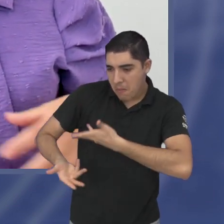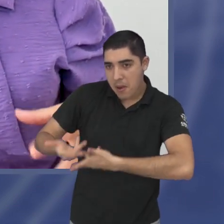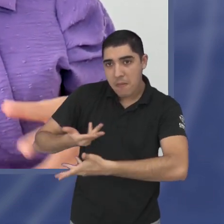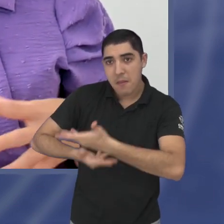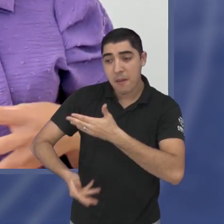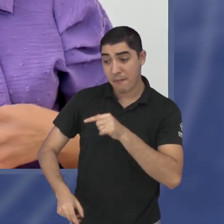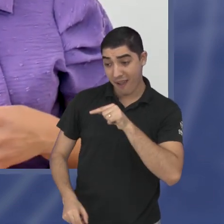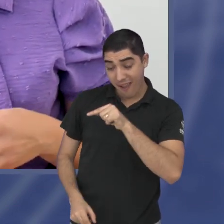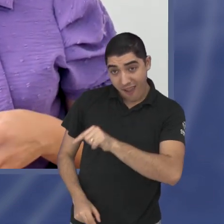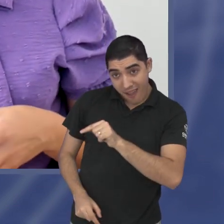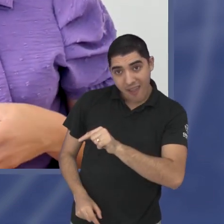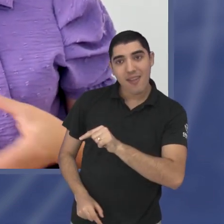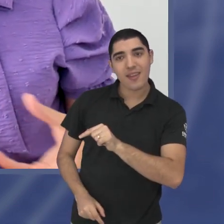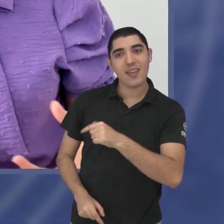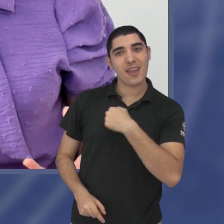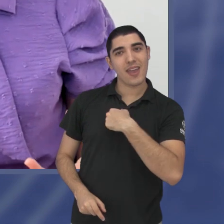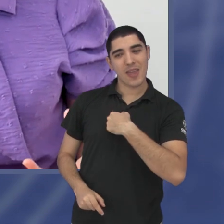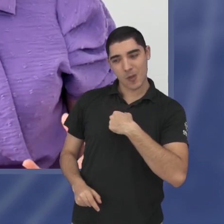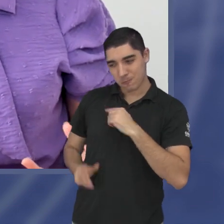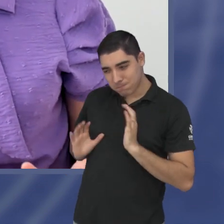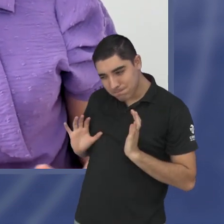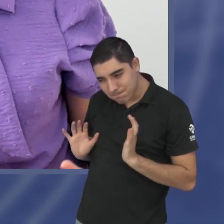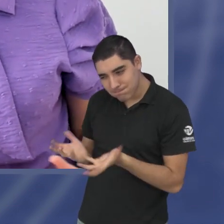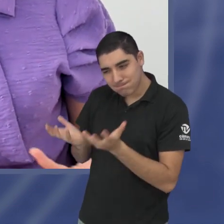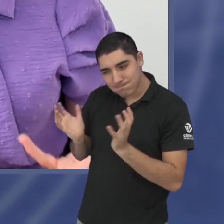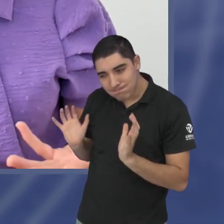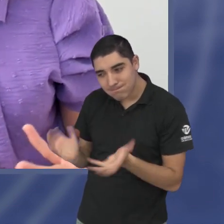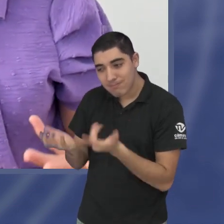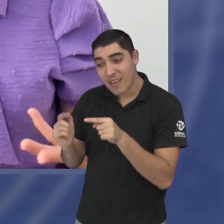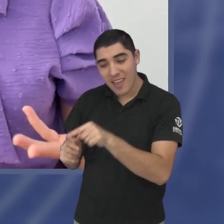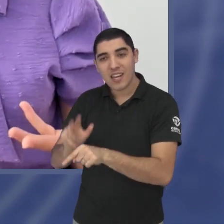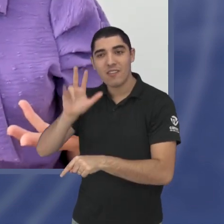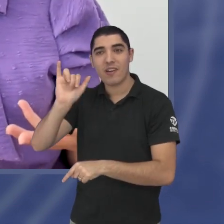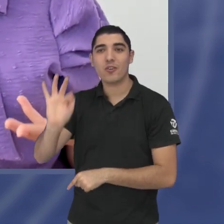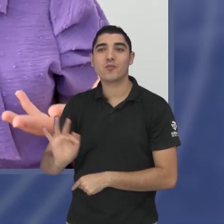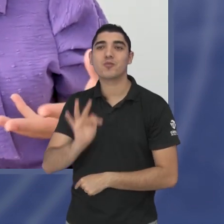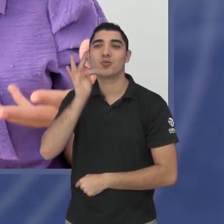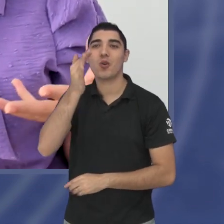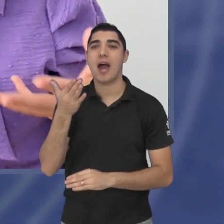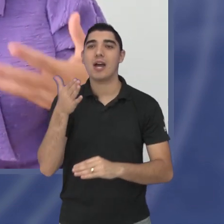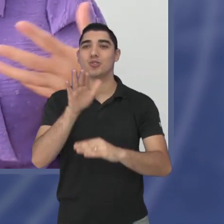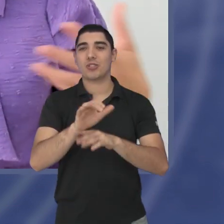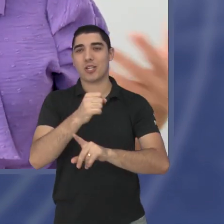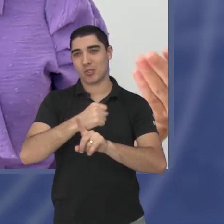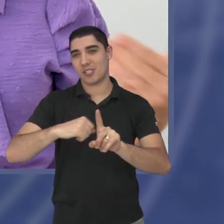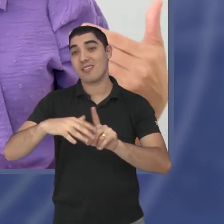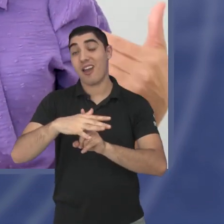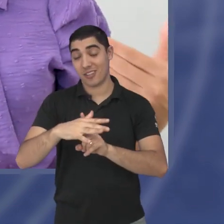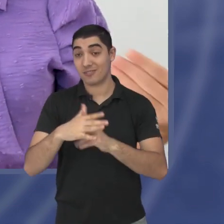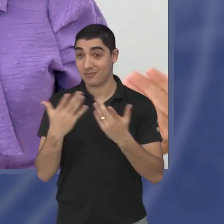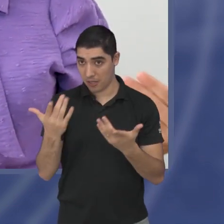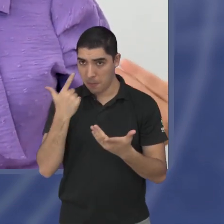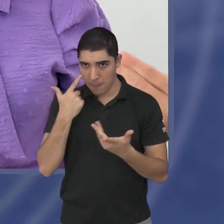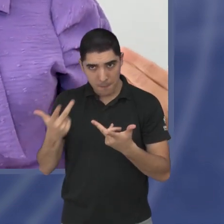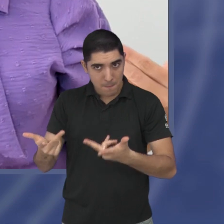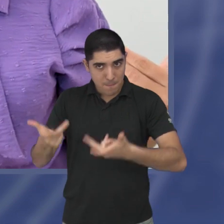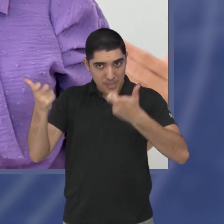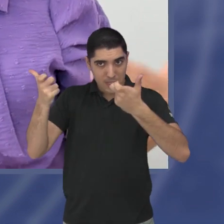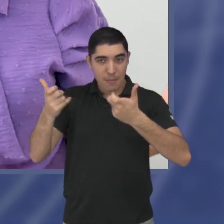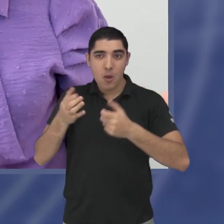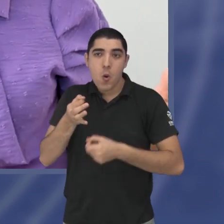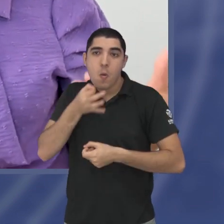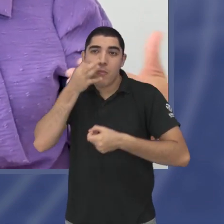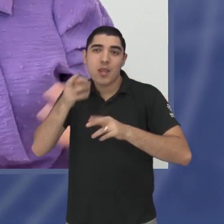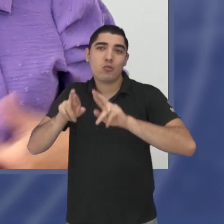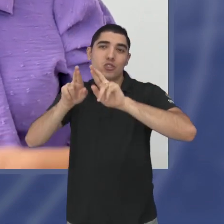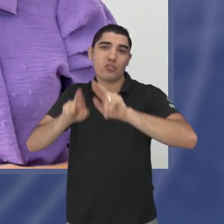eu possa formar uma pessoa que vai contribuir com a sociedade então é uma outra visão assim é uma